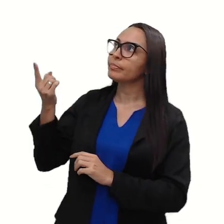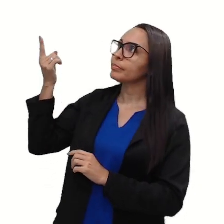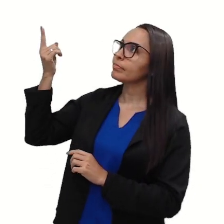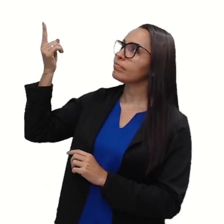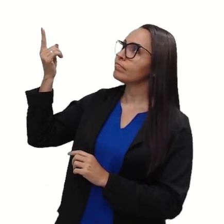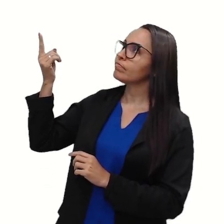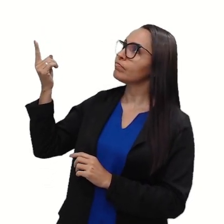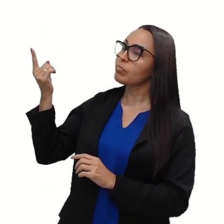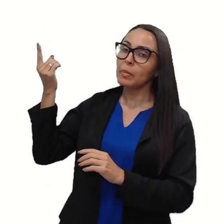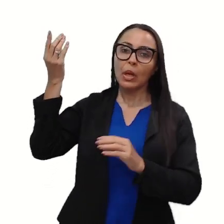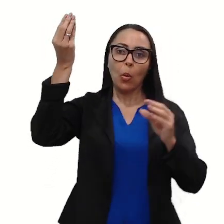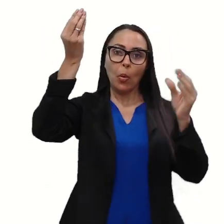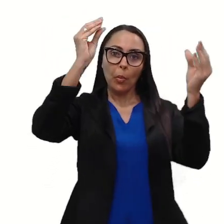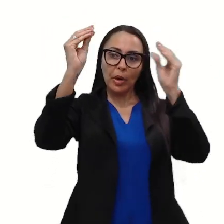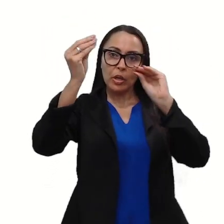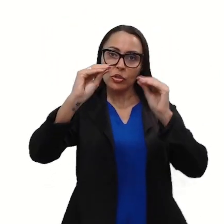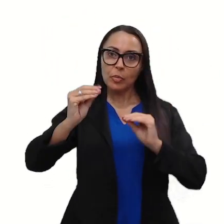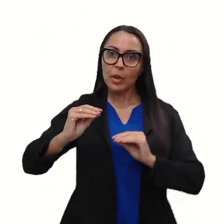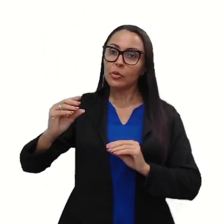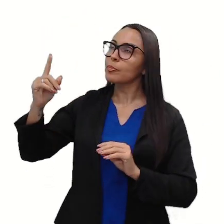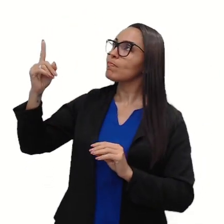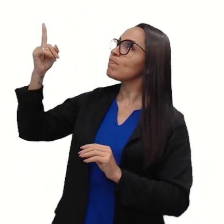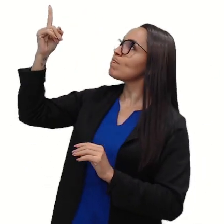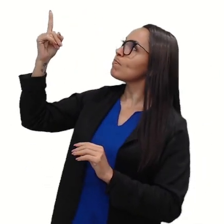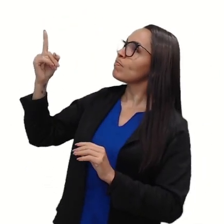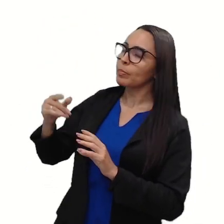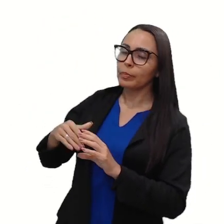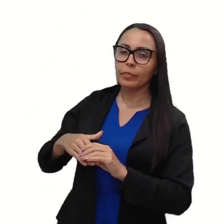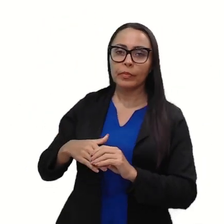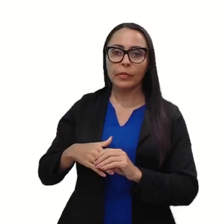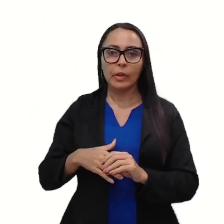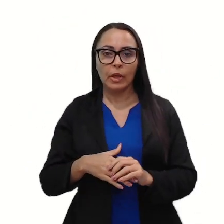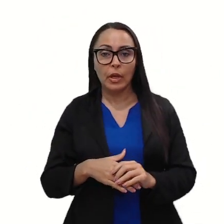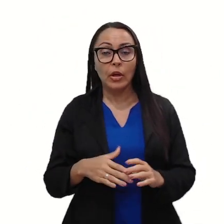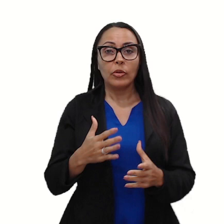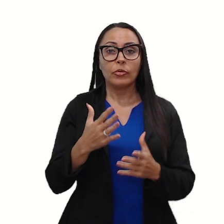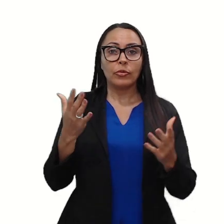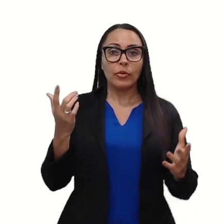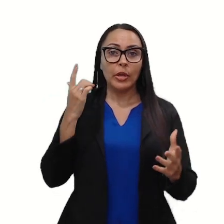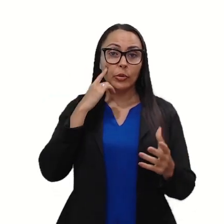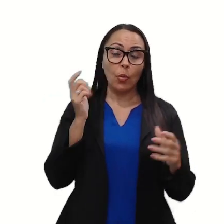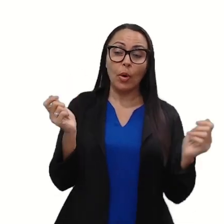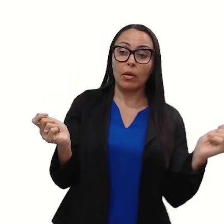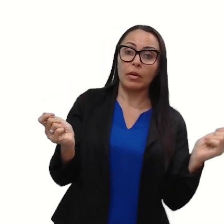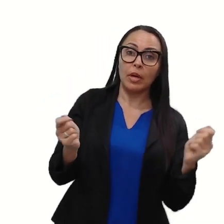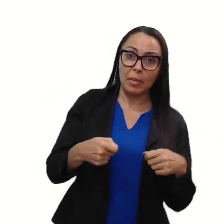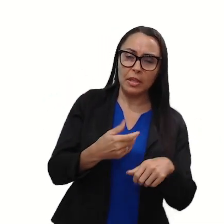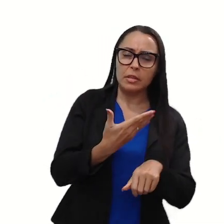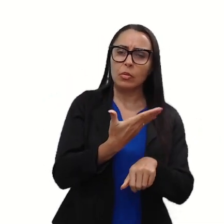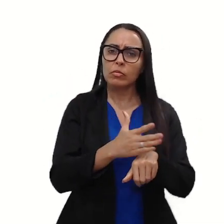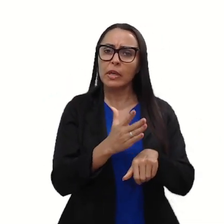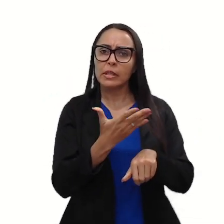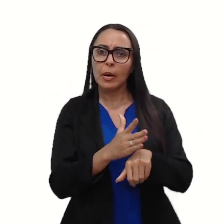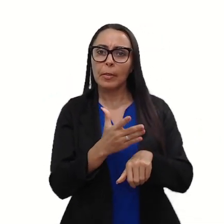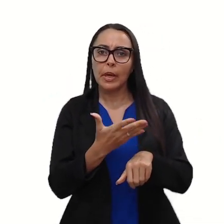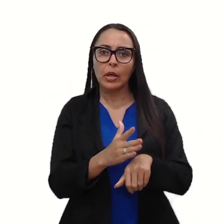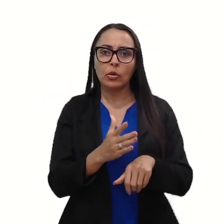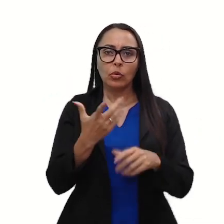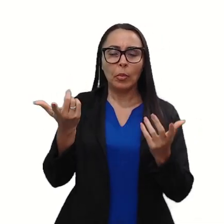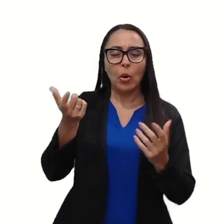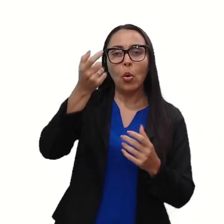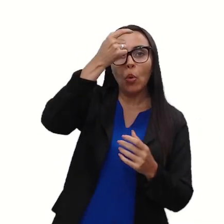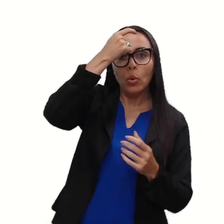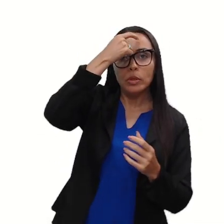preenchimento da ferramenta. Então, que será feito? Vai ser feita uma capacitação sobre o consumo consciente de